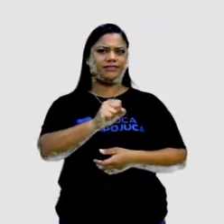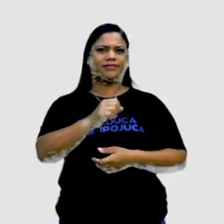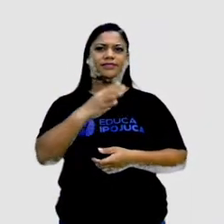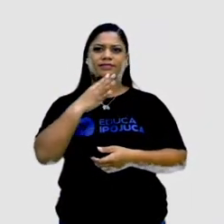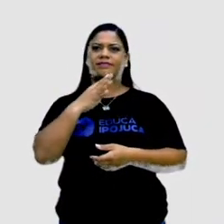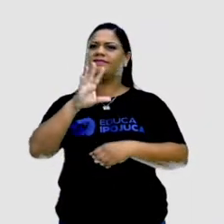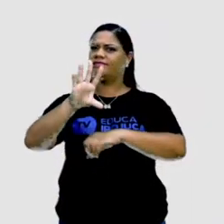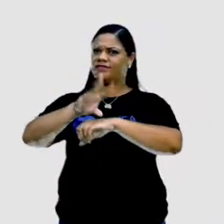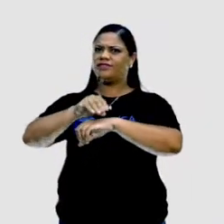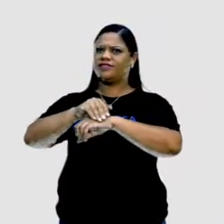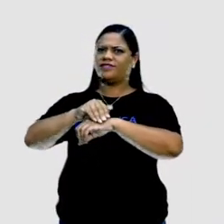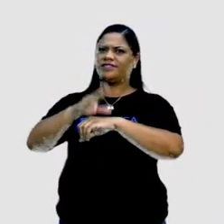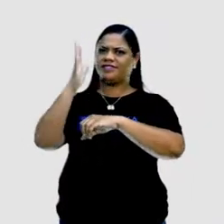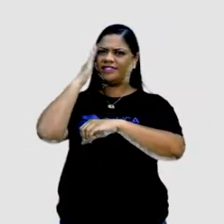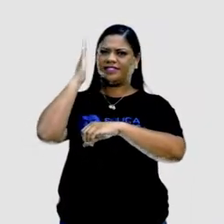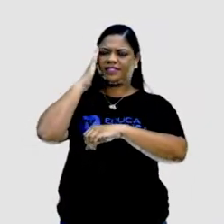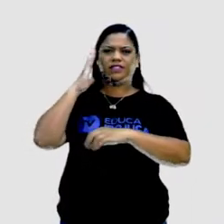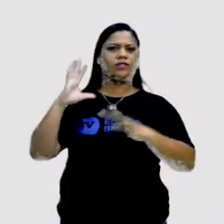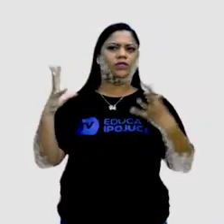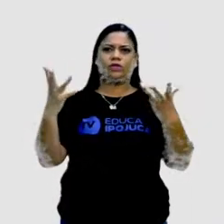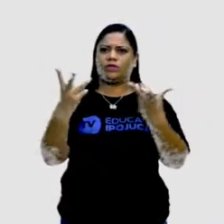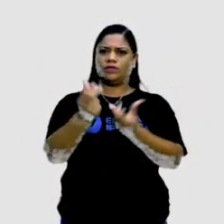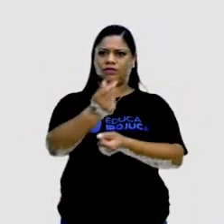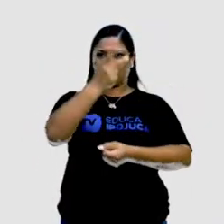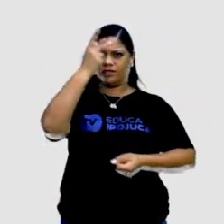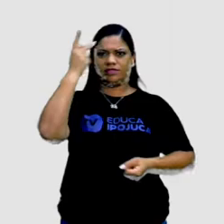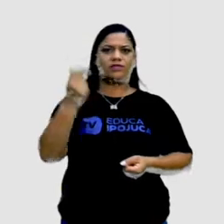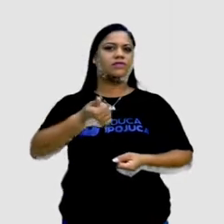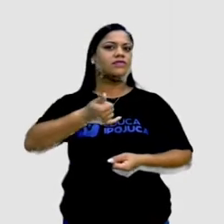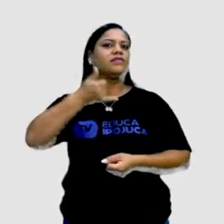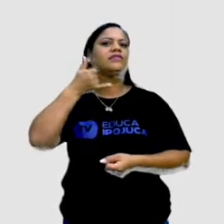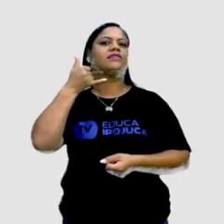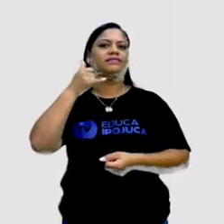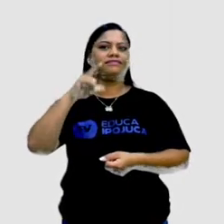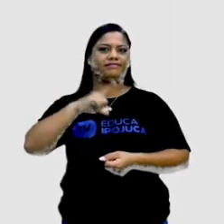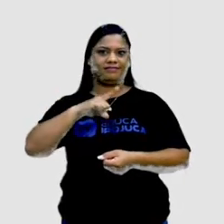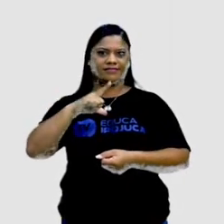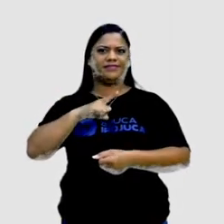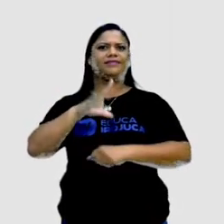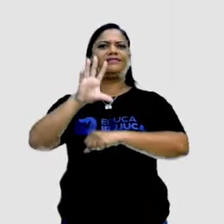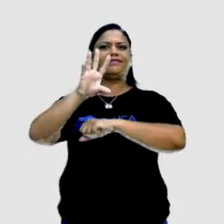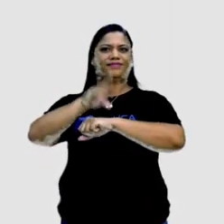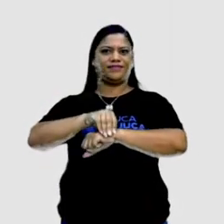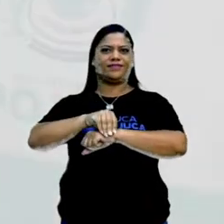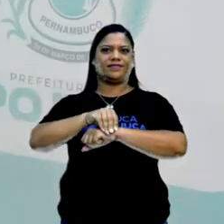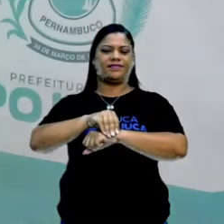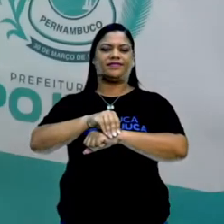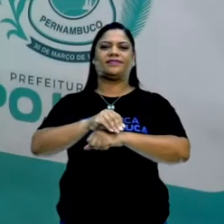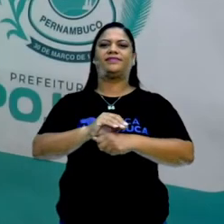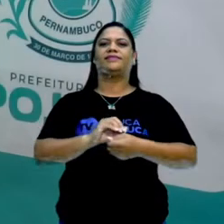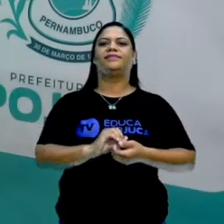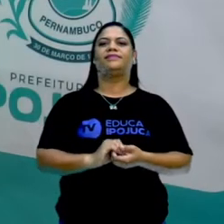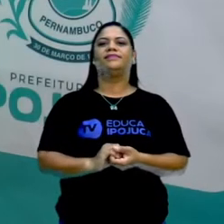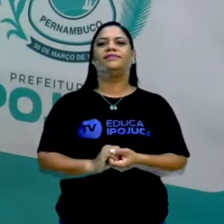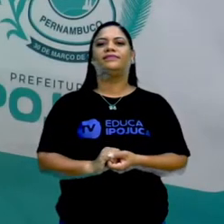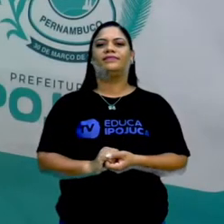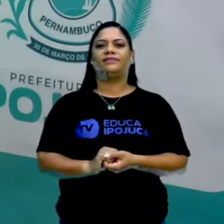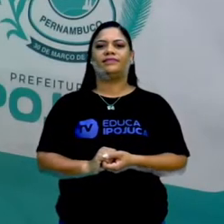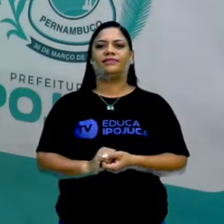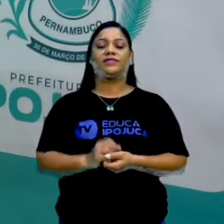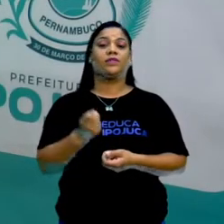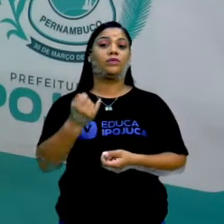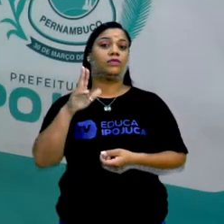fotografia, todos, praticamente todos os celulares têm como tirar uma foto, Tem a câmera fotográfica.